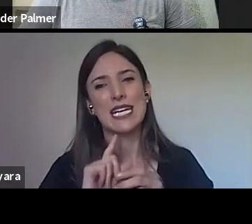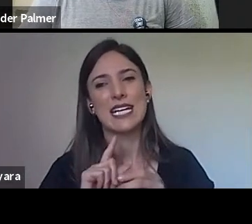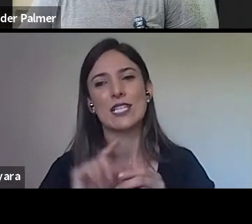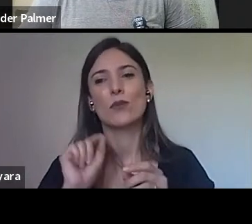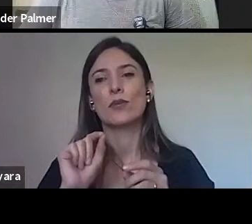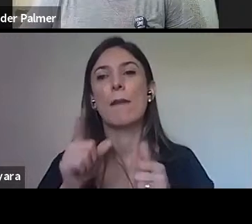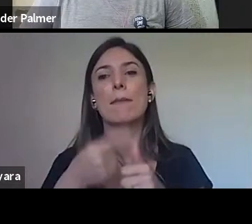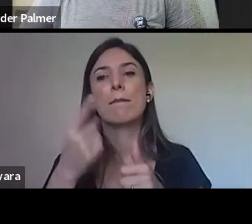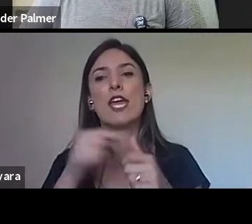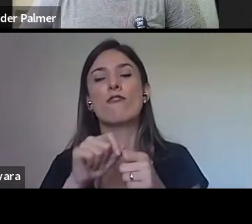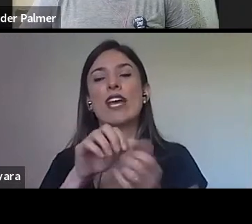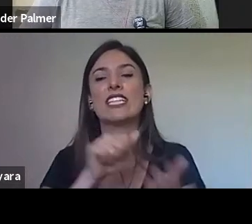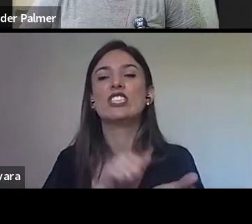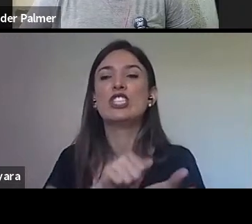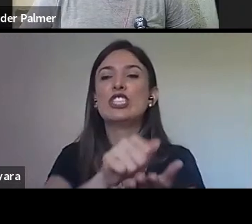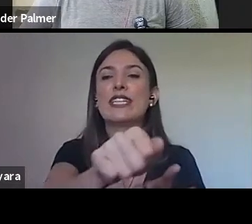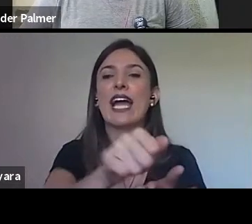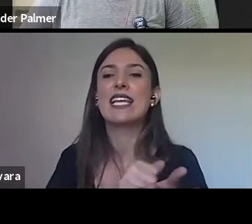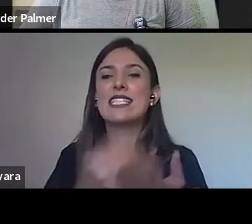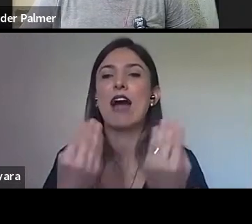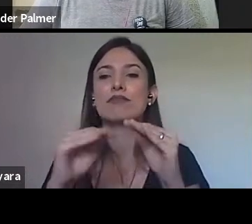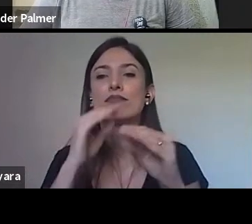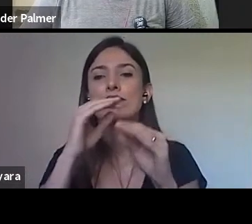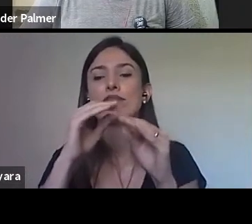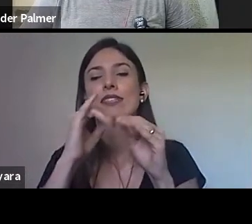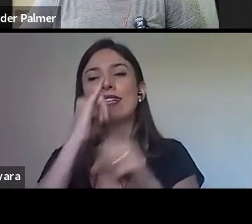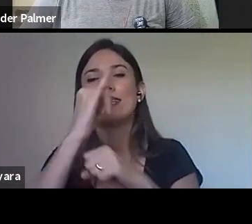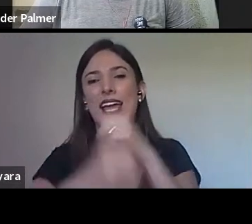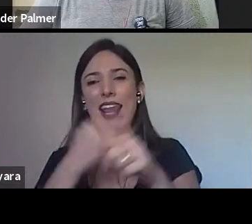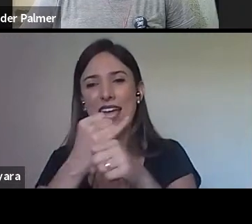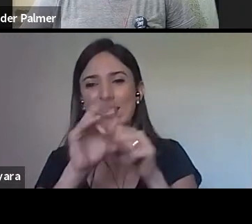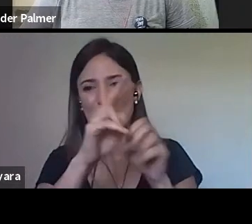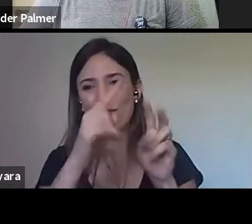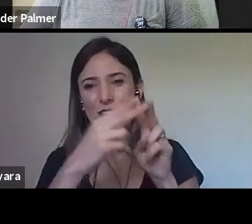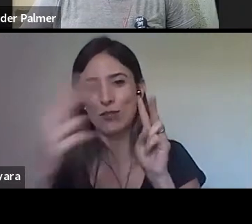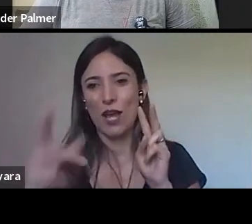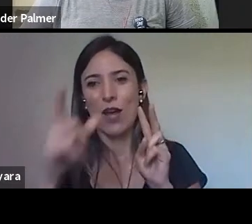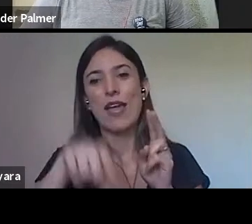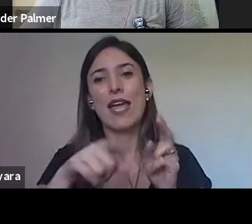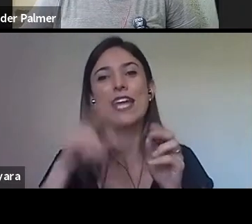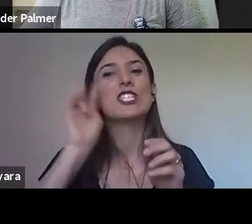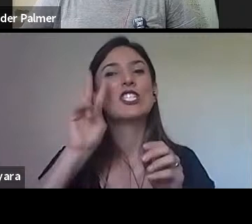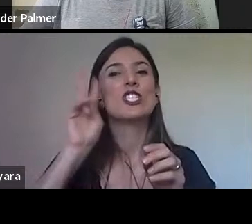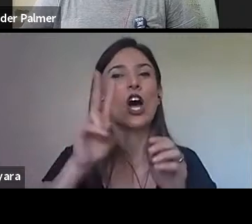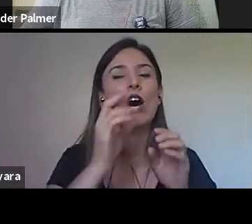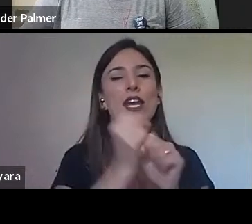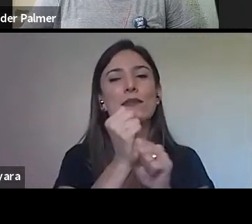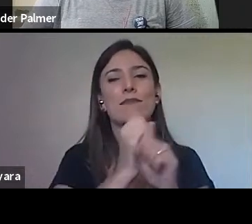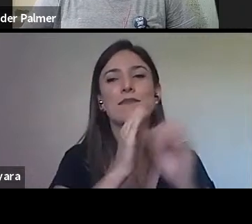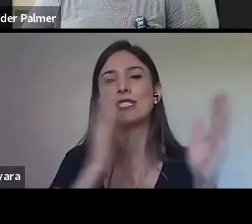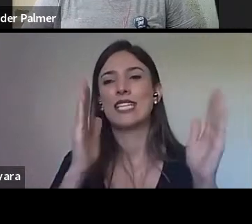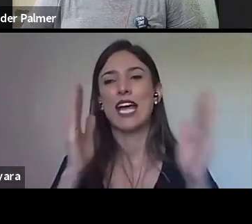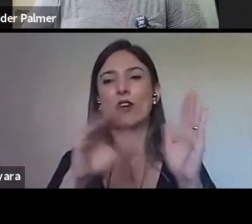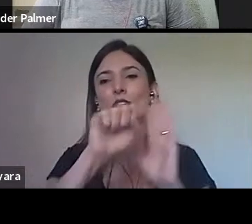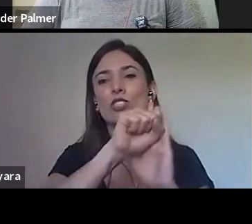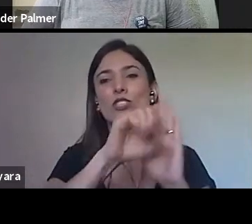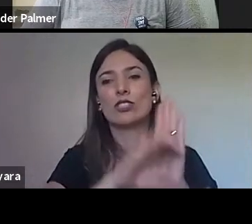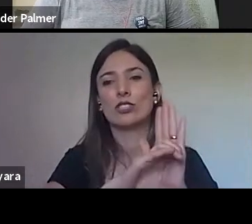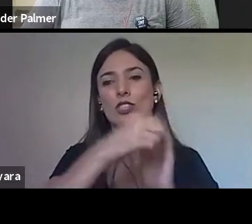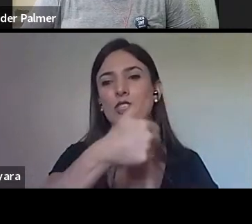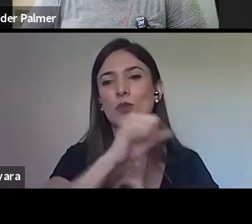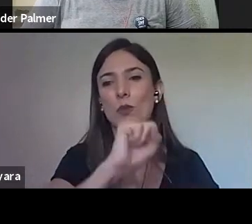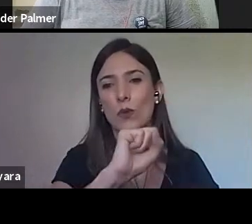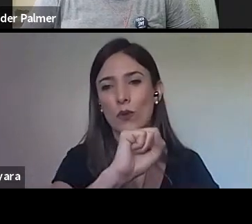2019, E pensar os jornais, né? Para depois chegar no início. Então, quer dizer, esse movimento de mais, né?